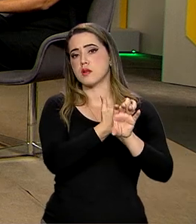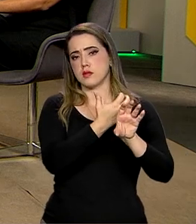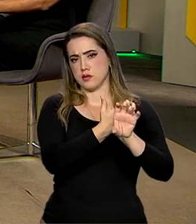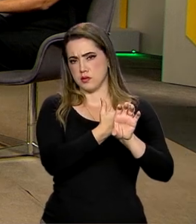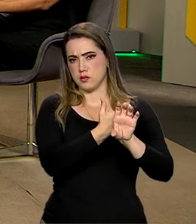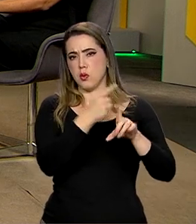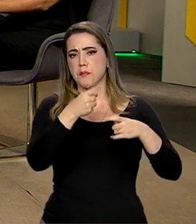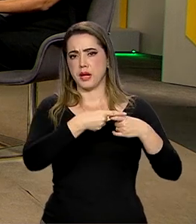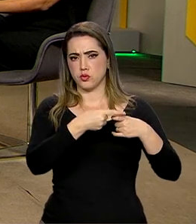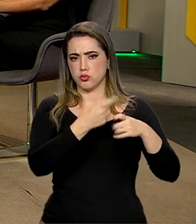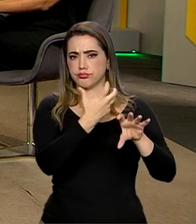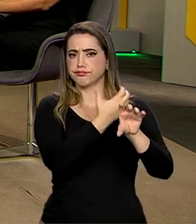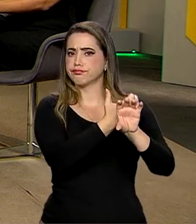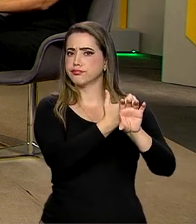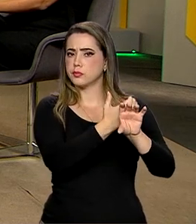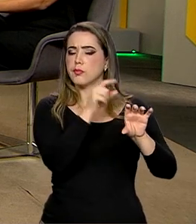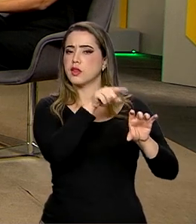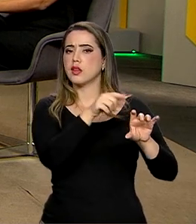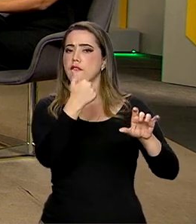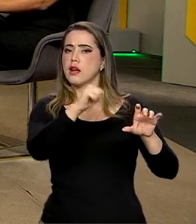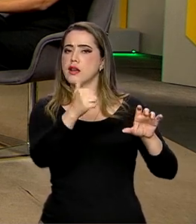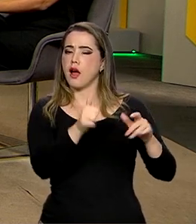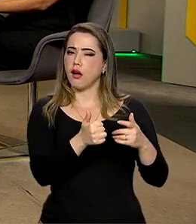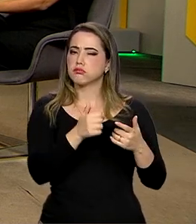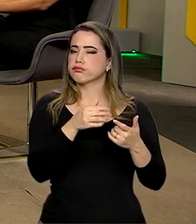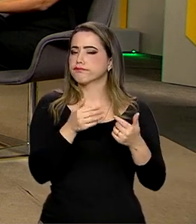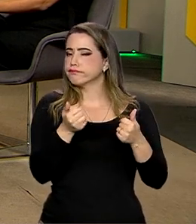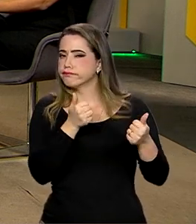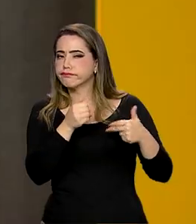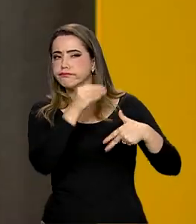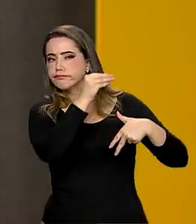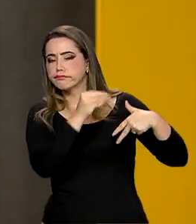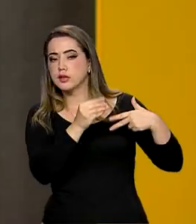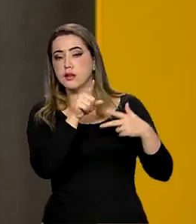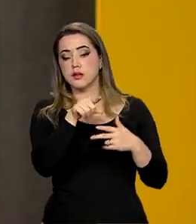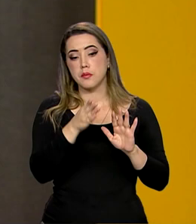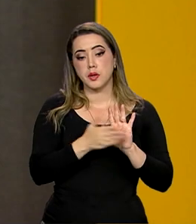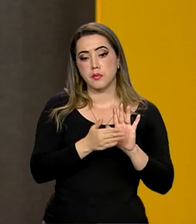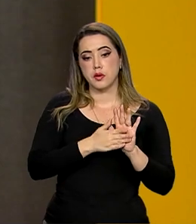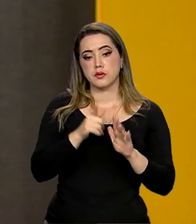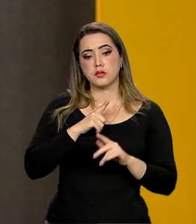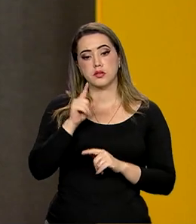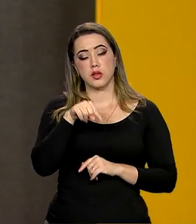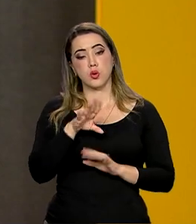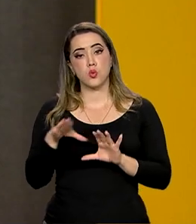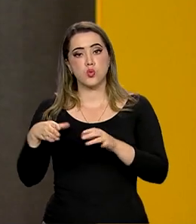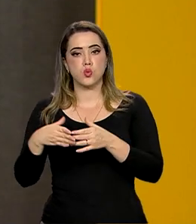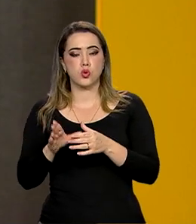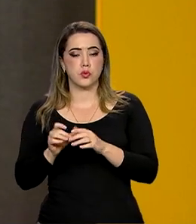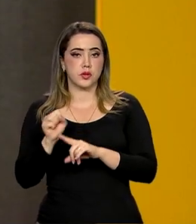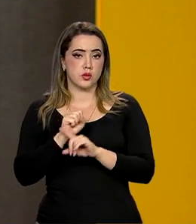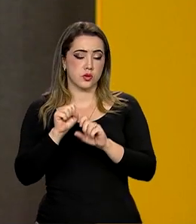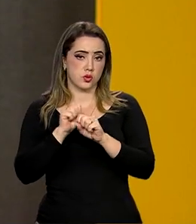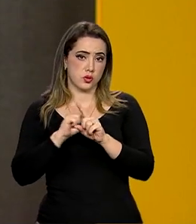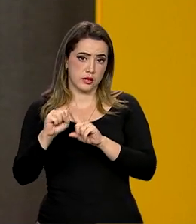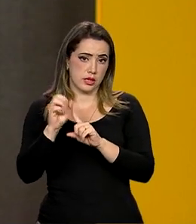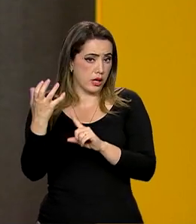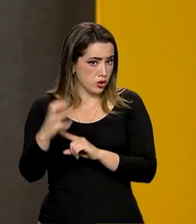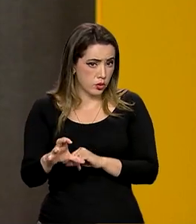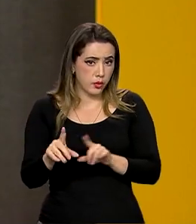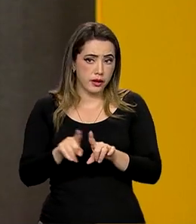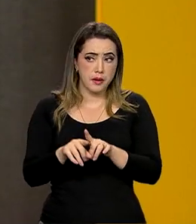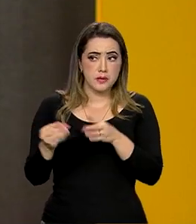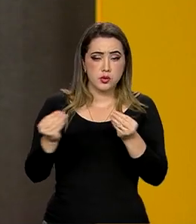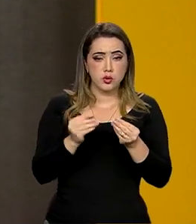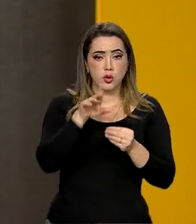telemedicina. Qual a sua opinião sobre essa proposta, que encontra até alguma resistência de alguns setores da sociedade e esses mutirões